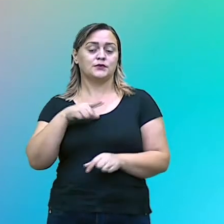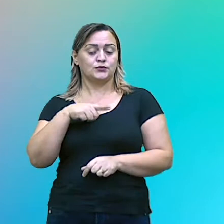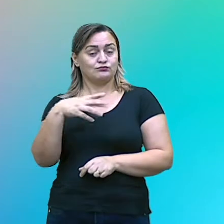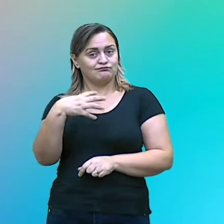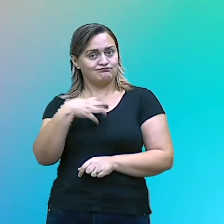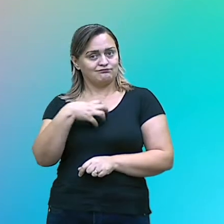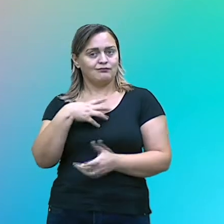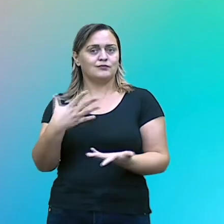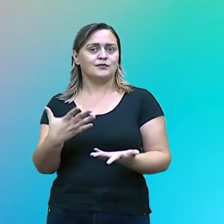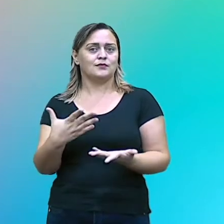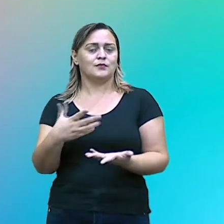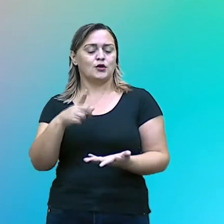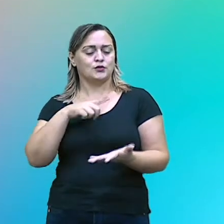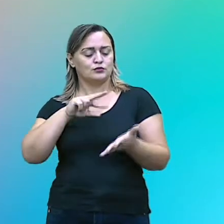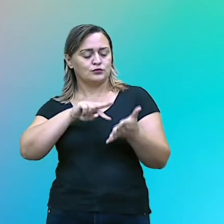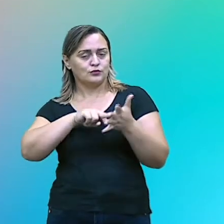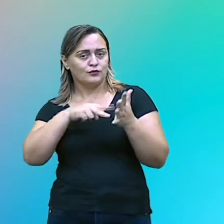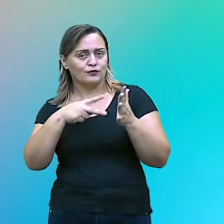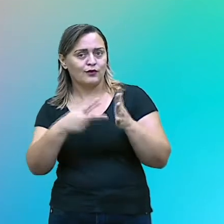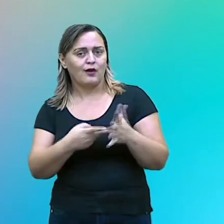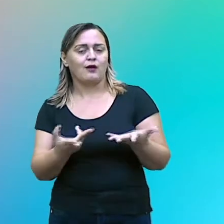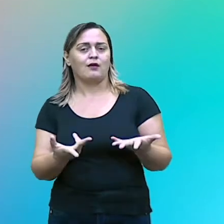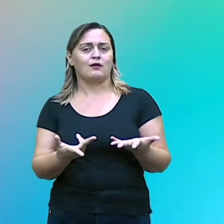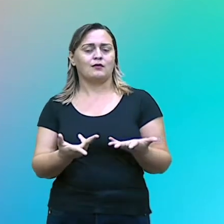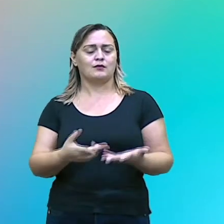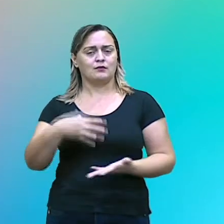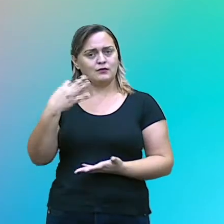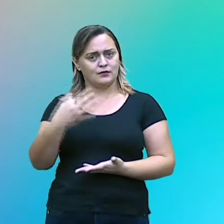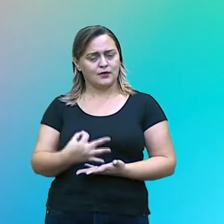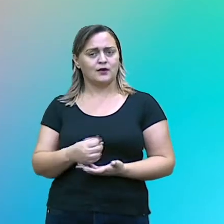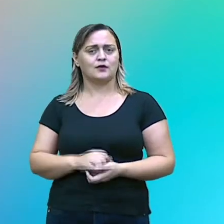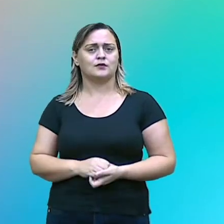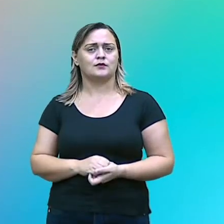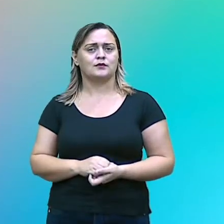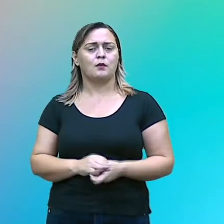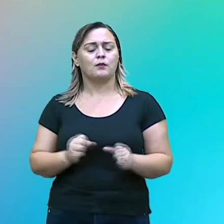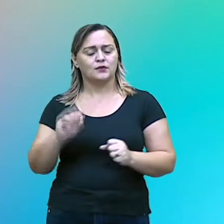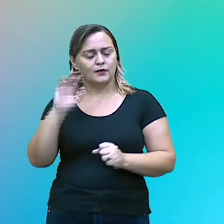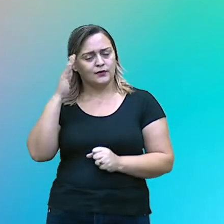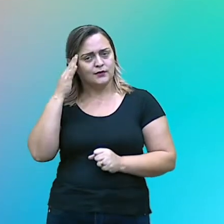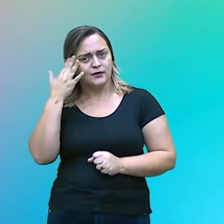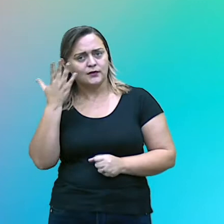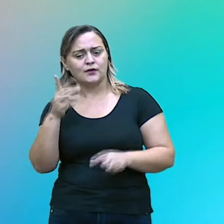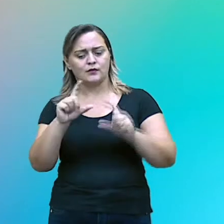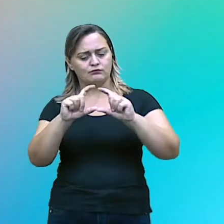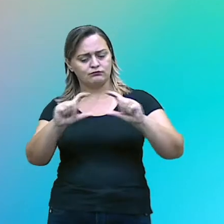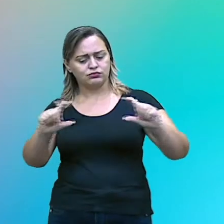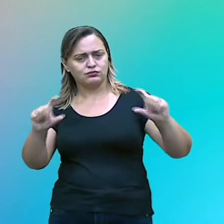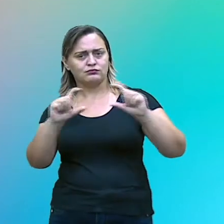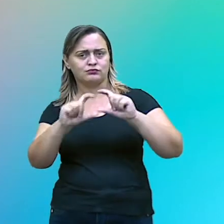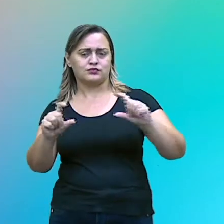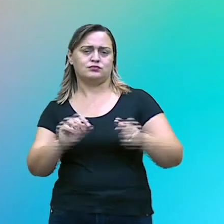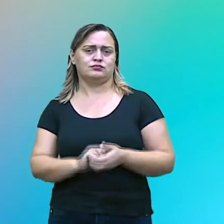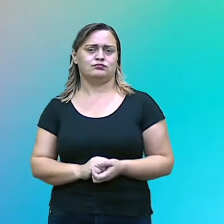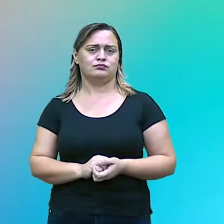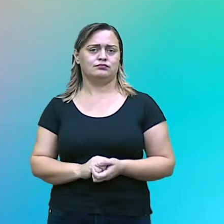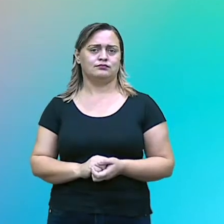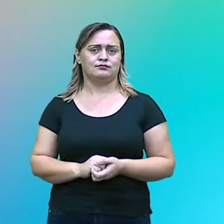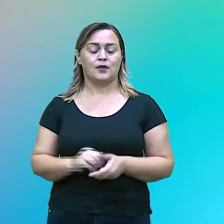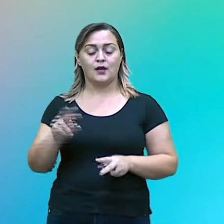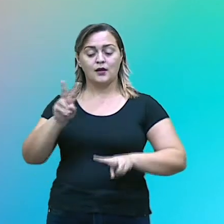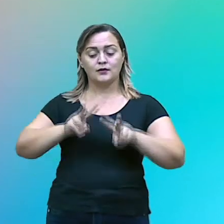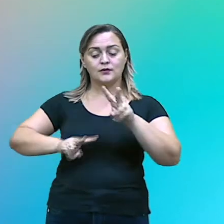significado, né, que seja completo e até compreensível. Ou seja, análise sintática